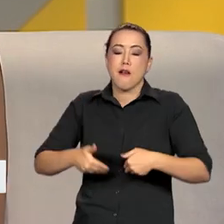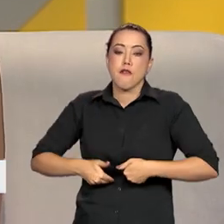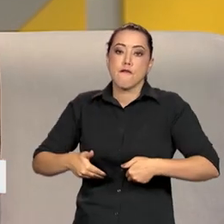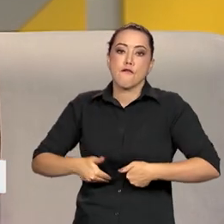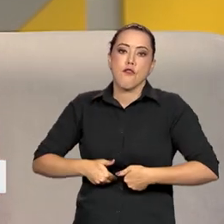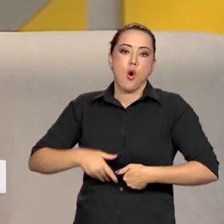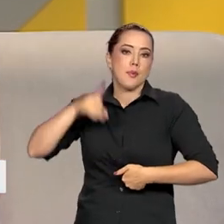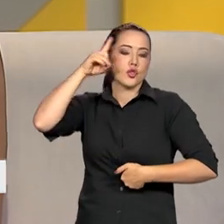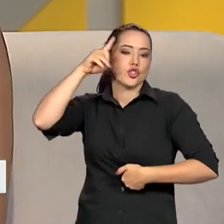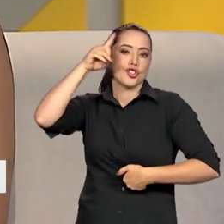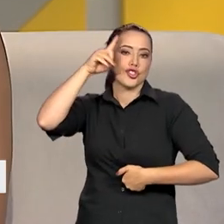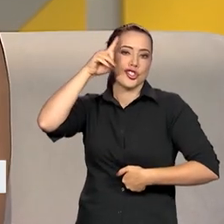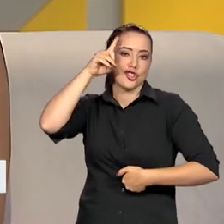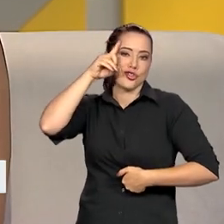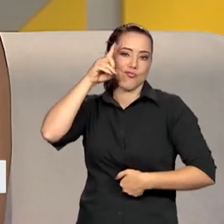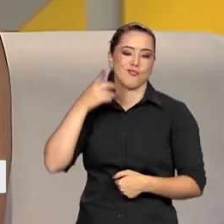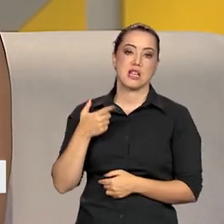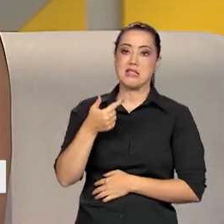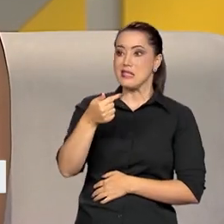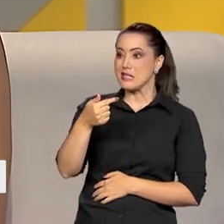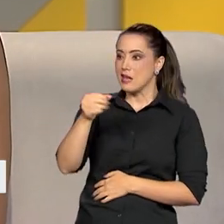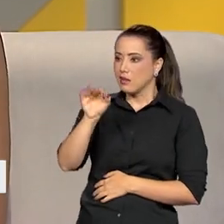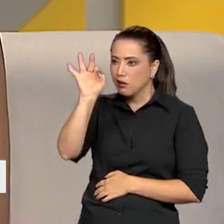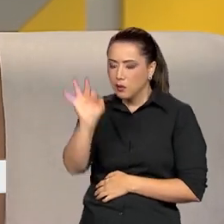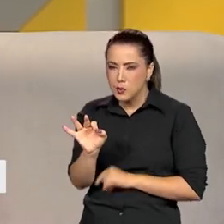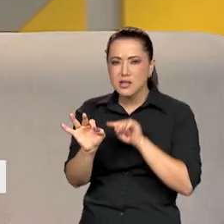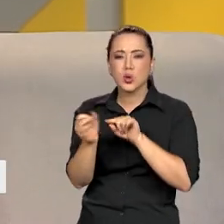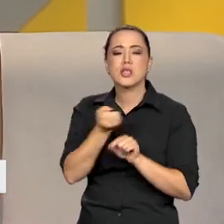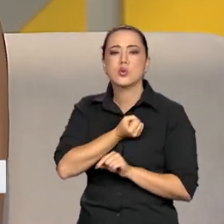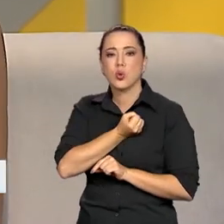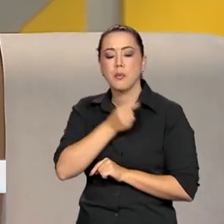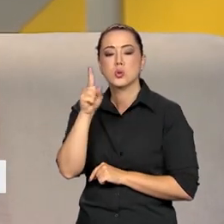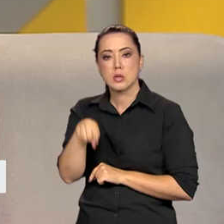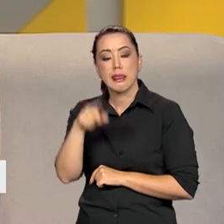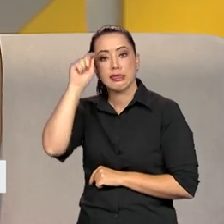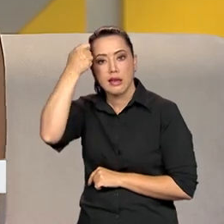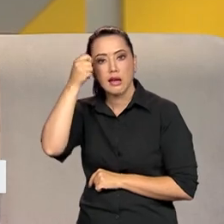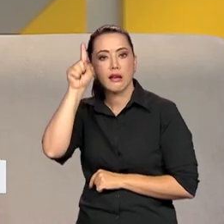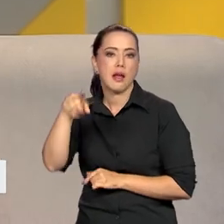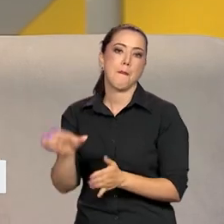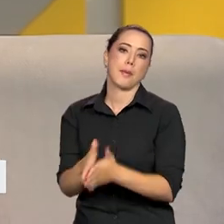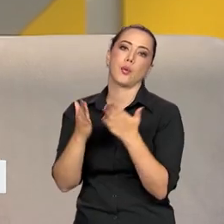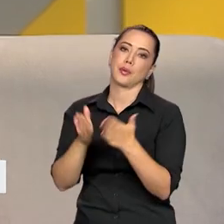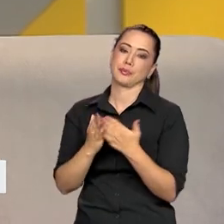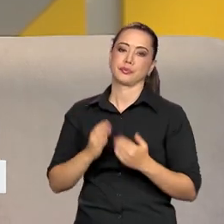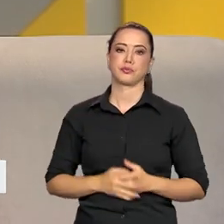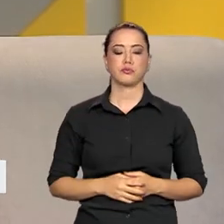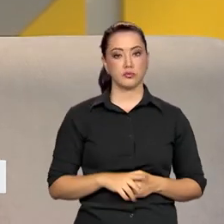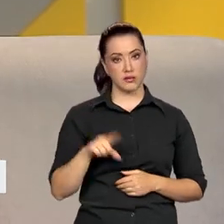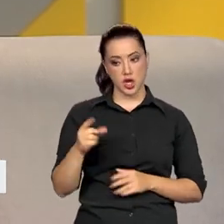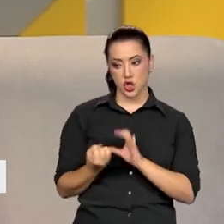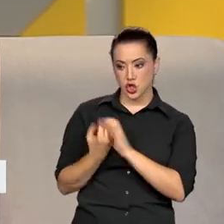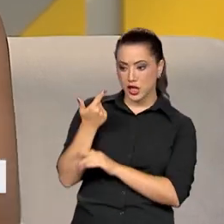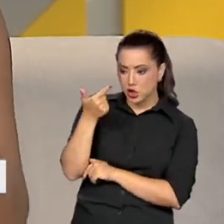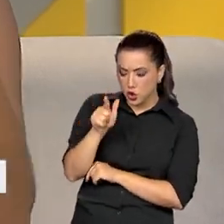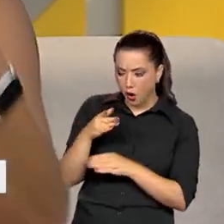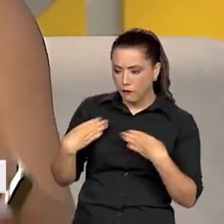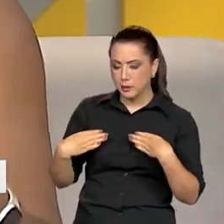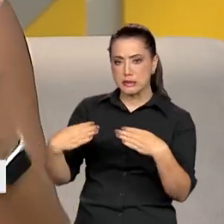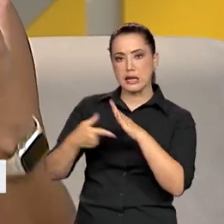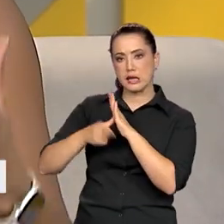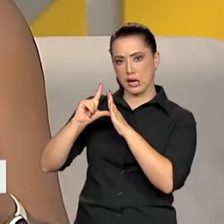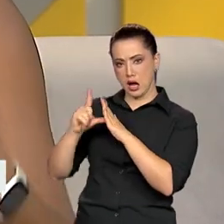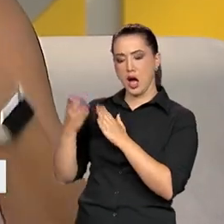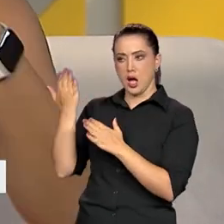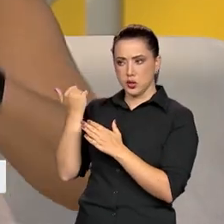negras e pobres. A gente, quando pega um ministério que está sendo recriado, que vem do zero, né? Que tem uma